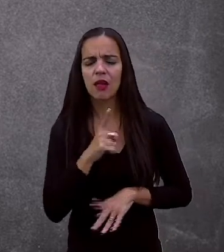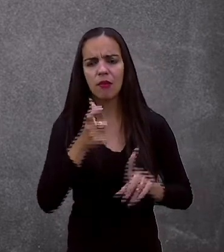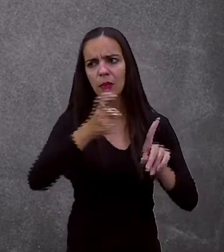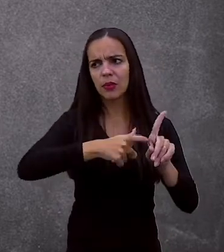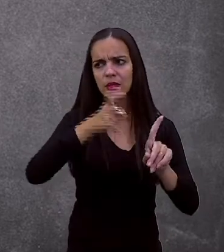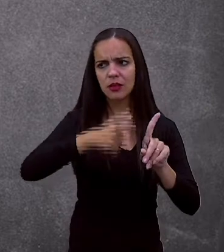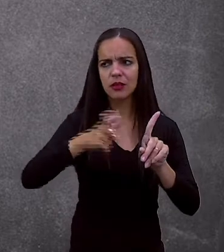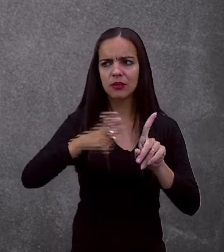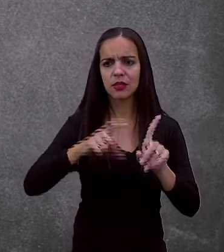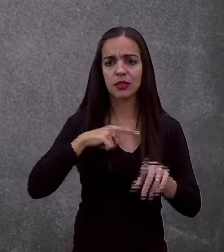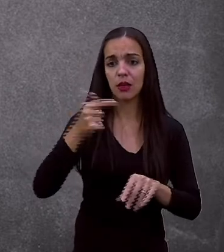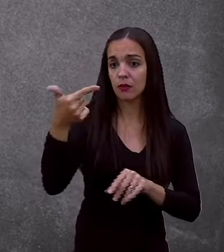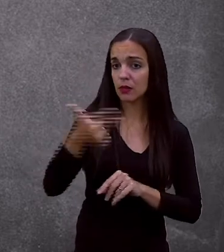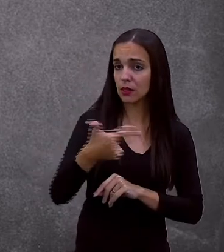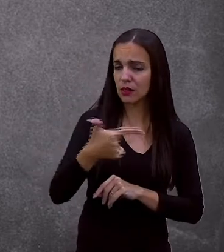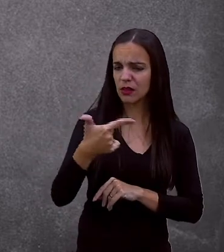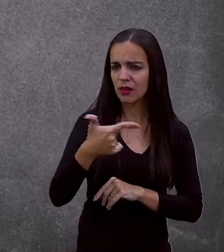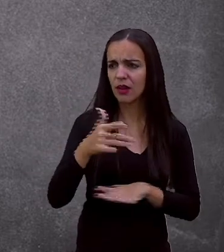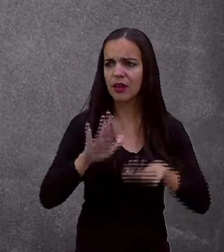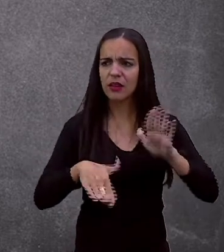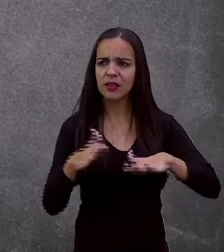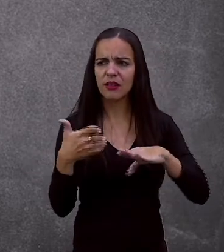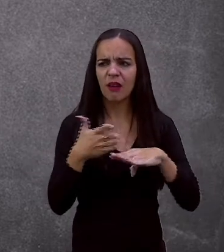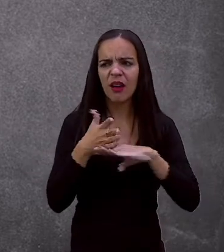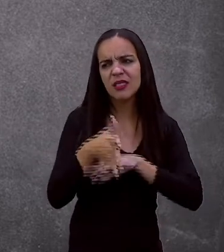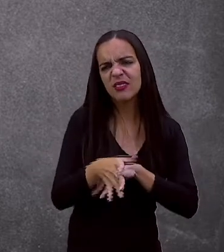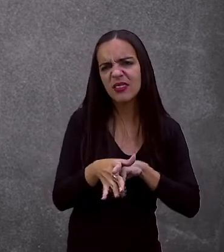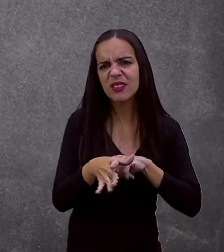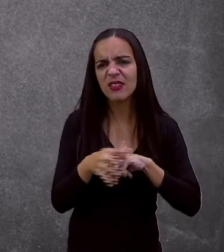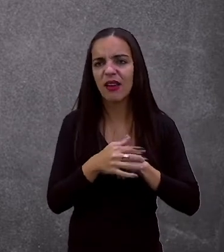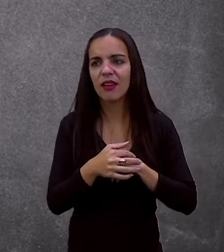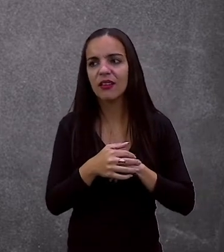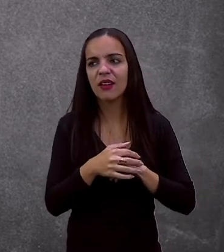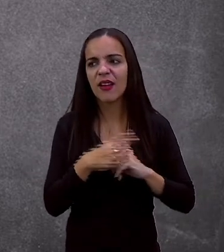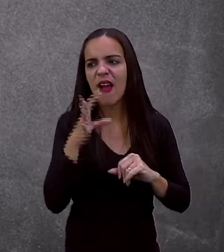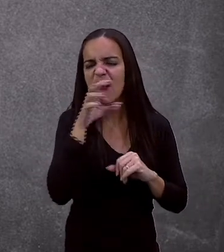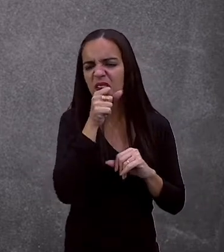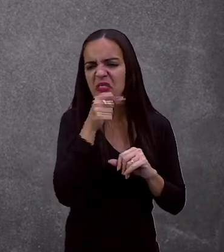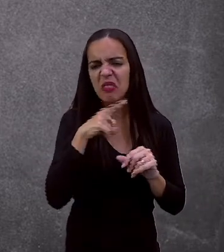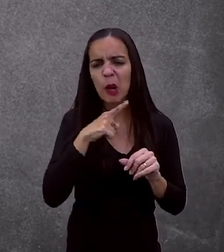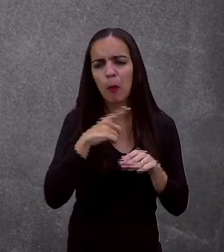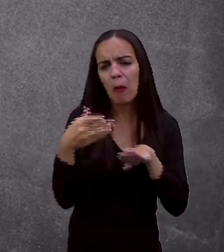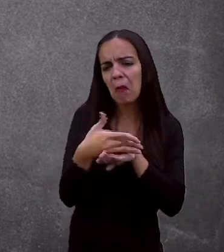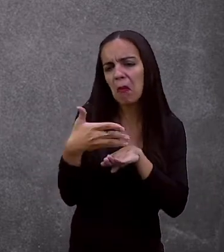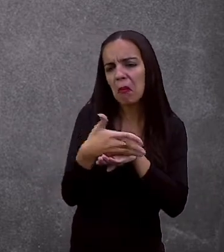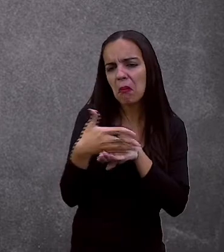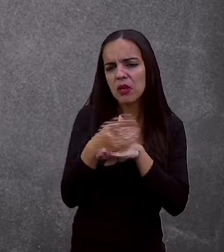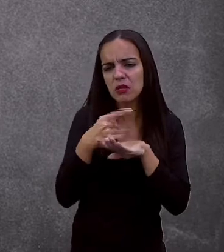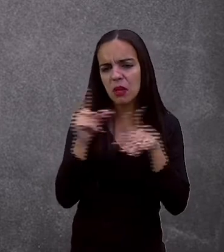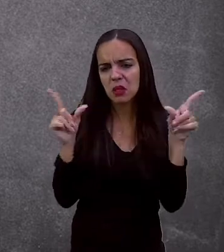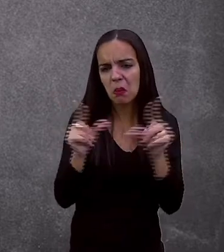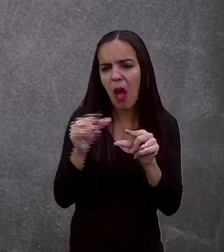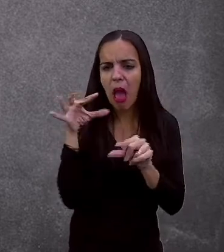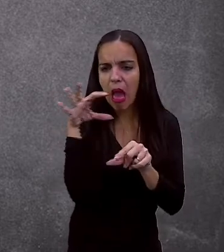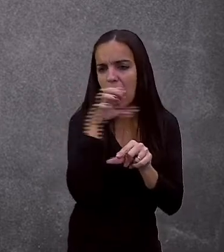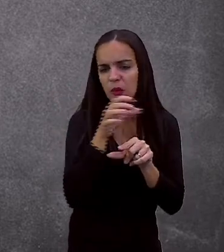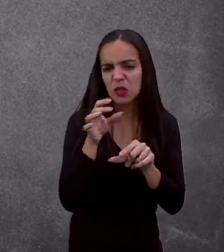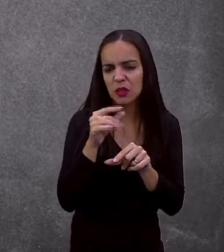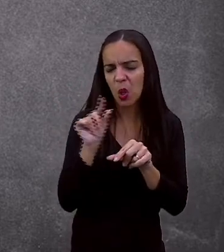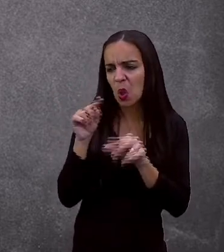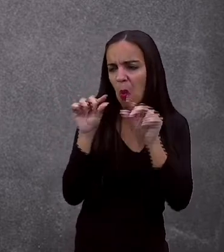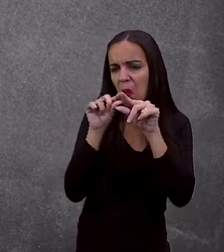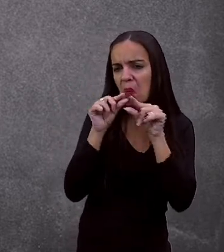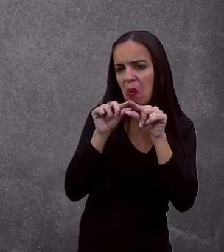secundários. que são aqueles que têm uma participação menor dentro da história, mas que, de certa forma, eles aparecem.